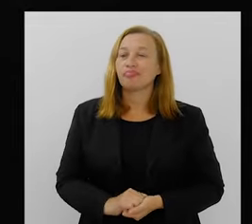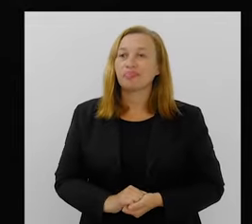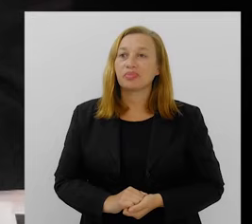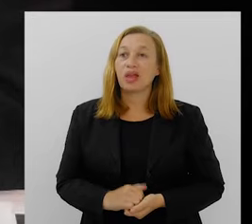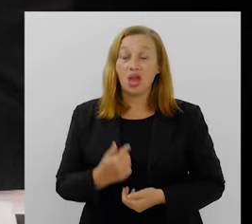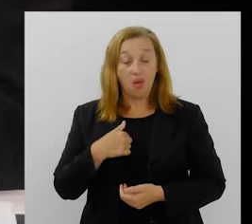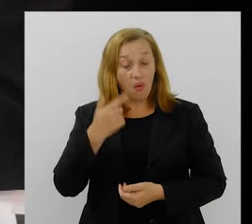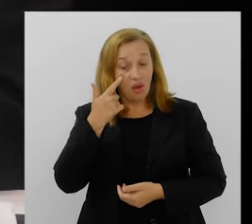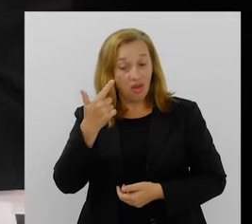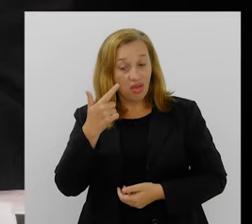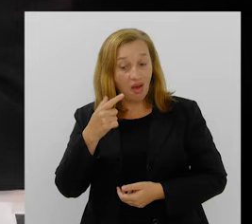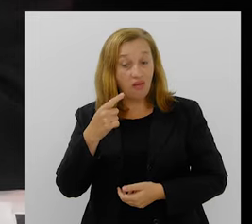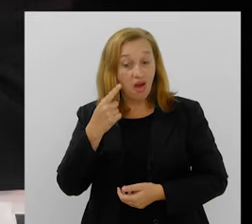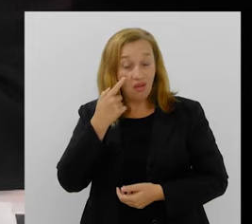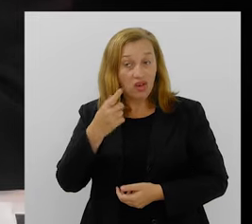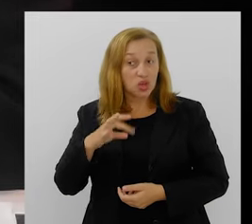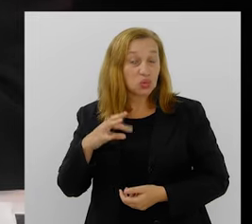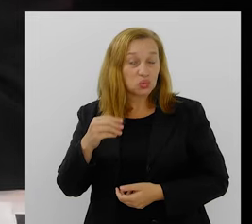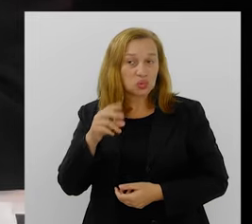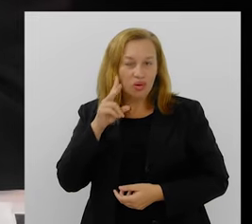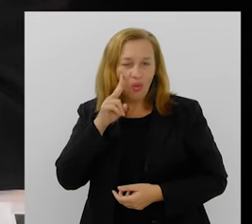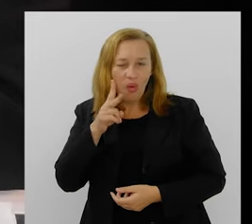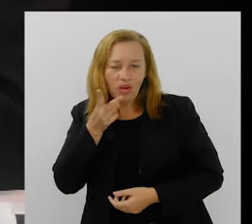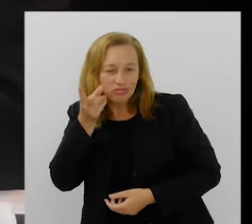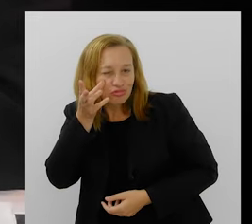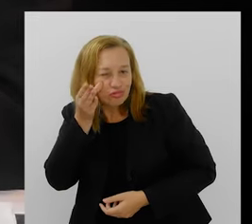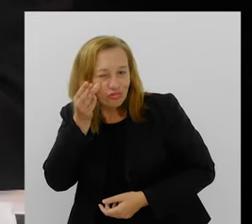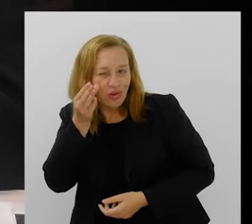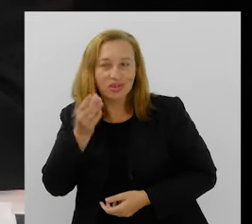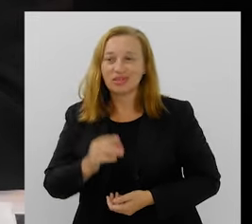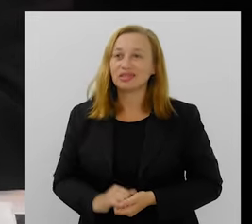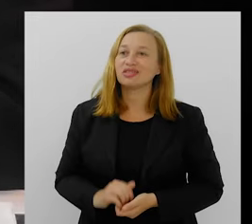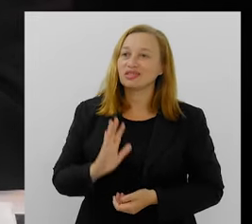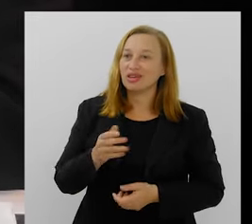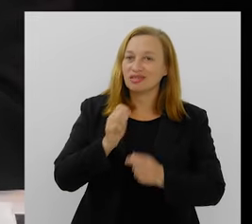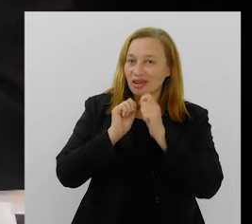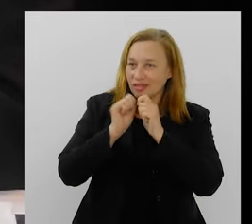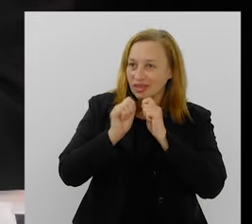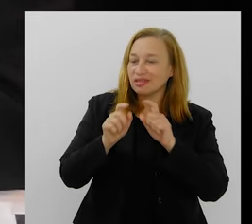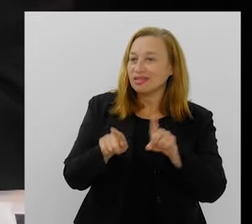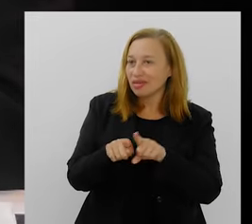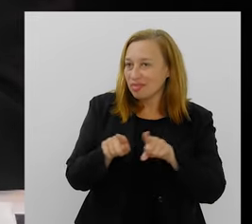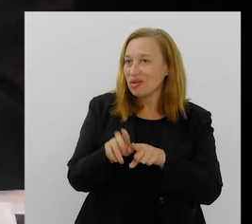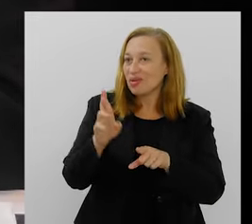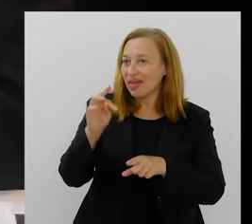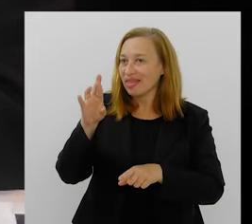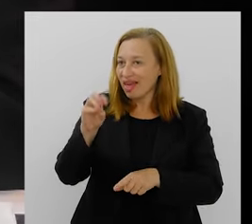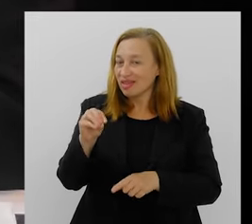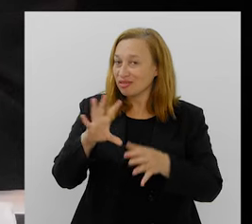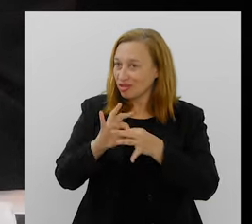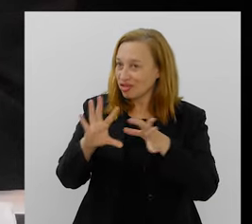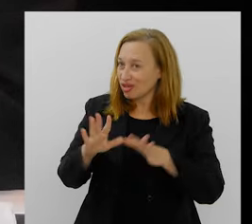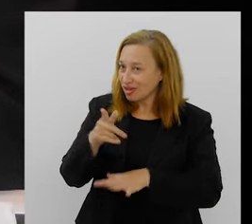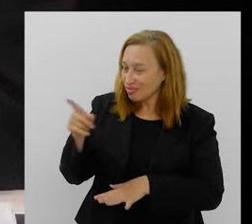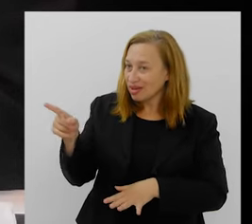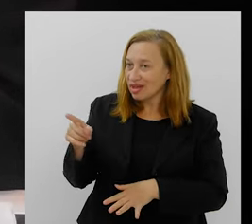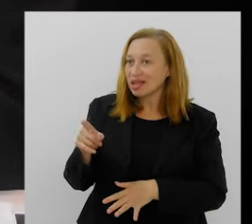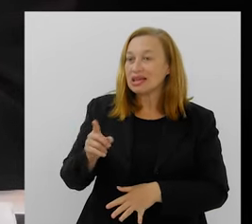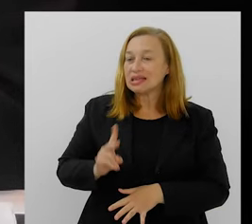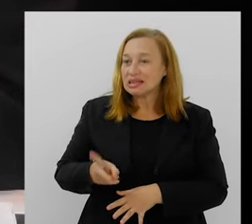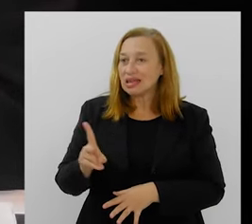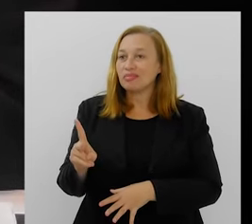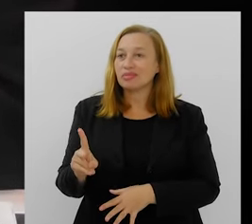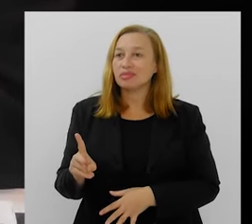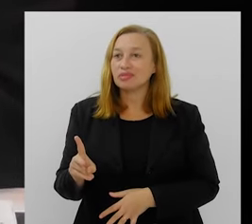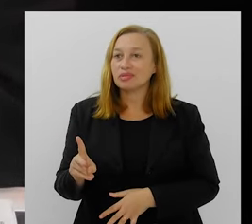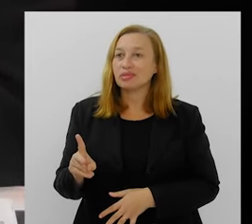E eu estava ali na Avenida também, com aquele olhar de curioso. Nós já entrevistamos o Renato aqui também. É. E eu deixei claro para ele que